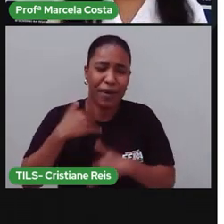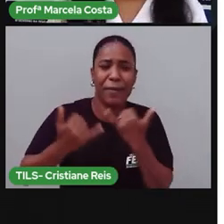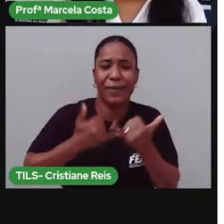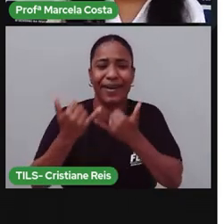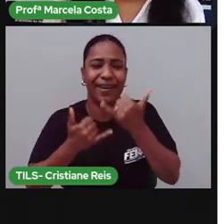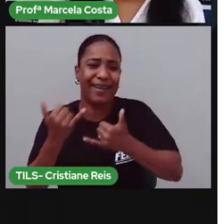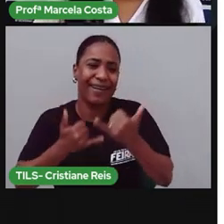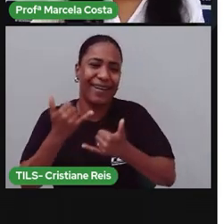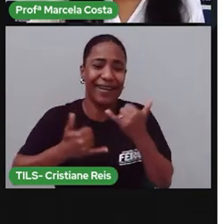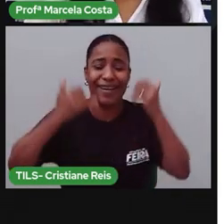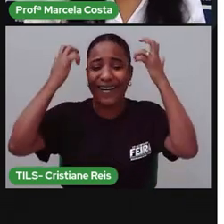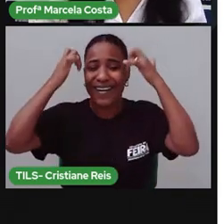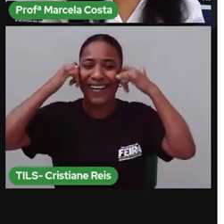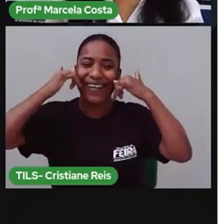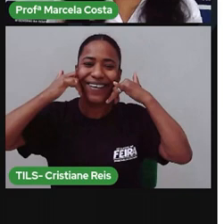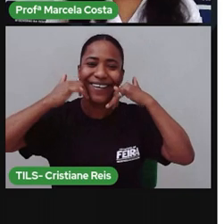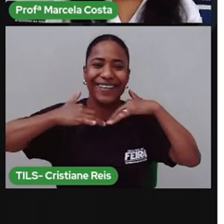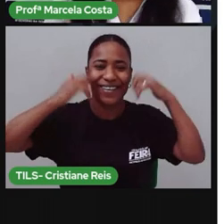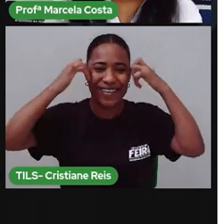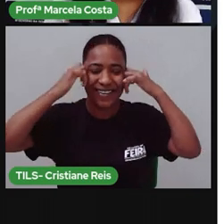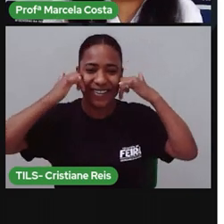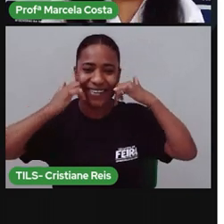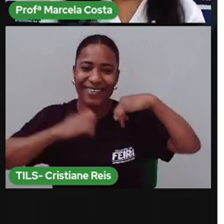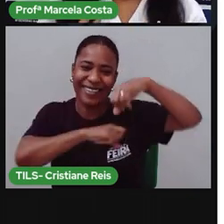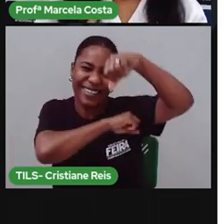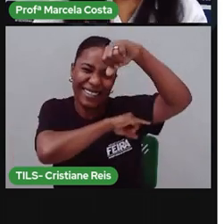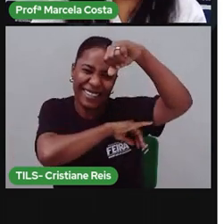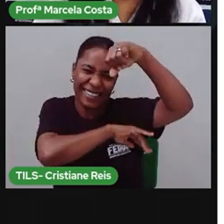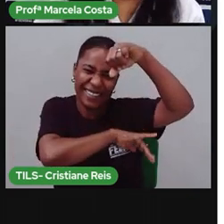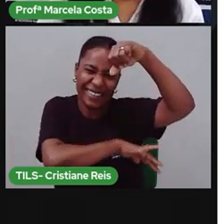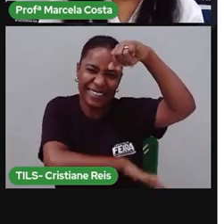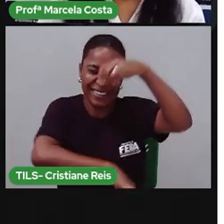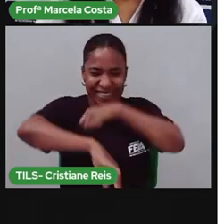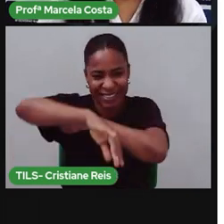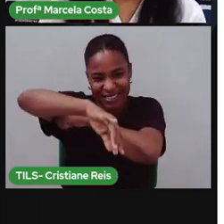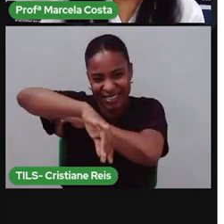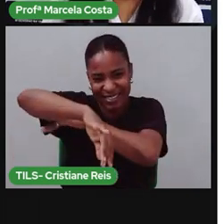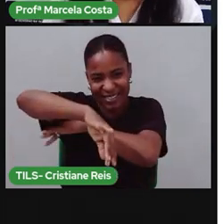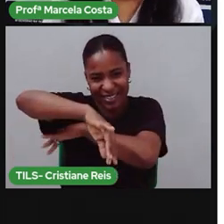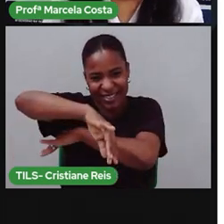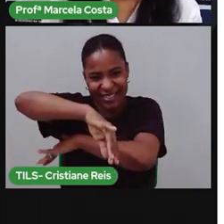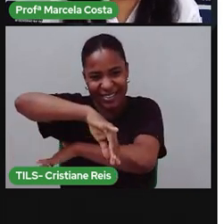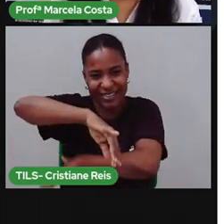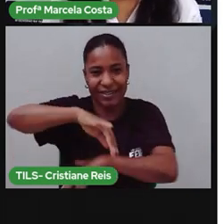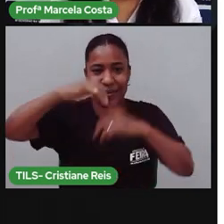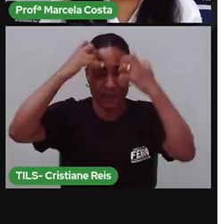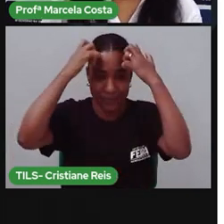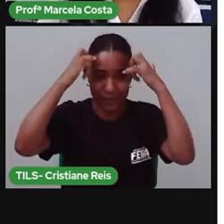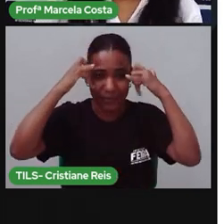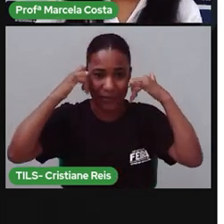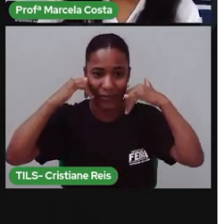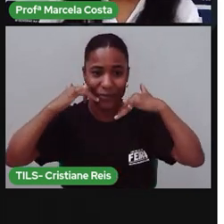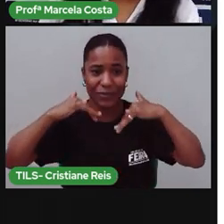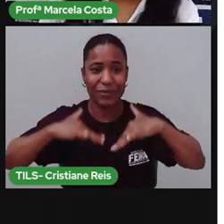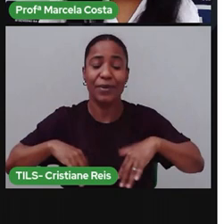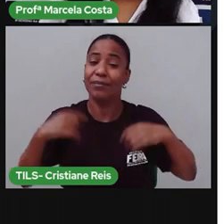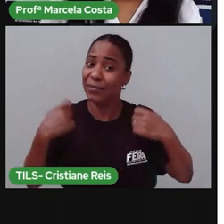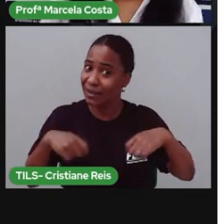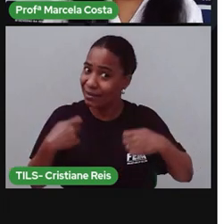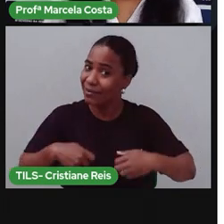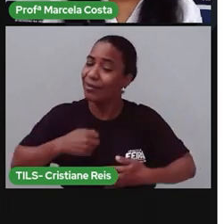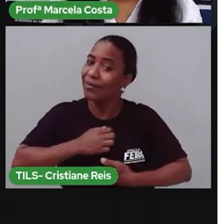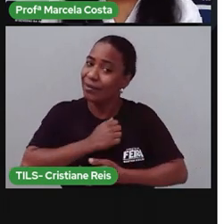Já tá suado, seu corpo já produziu. Muito suor, porque você gastou energia. Então, você precisa tomar